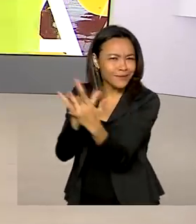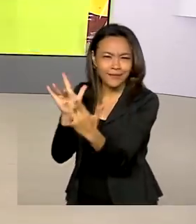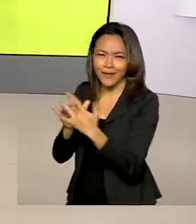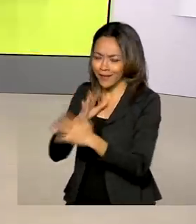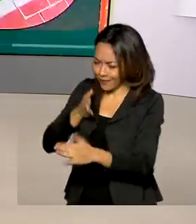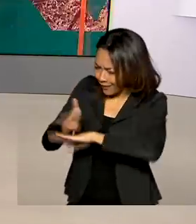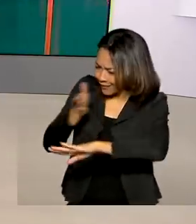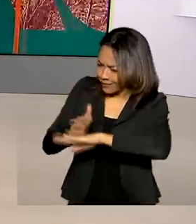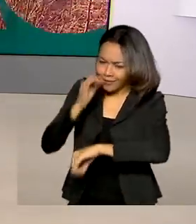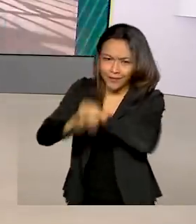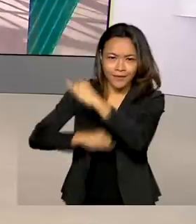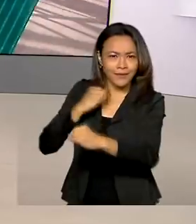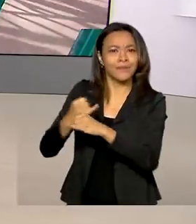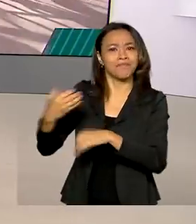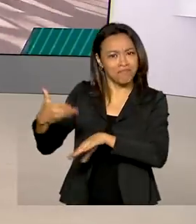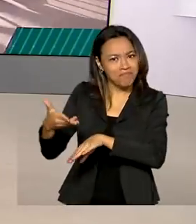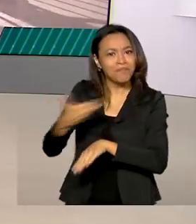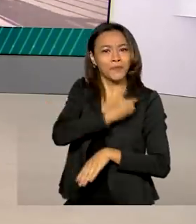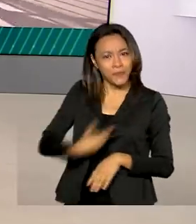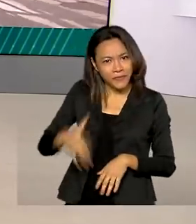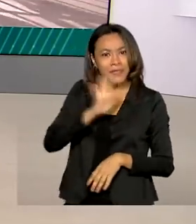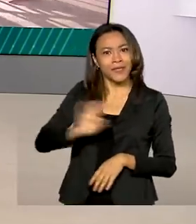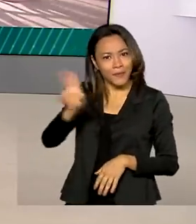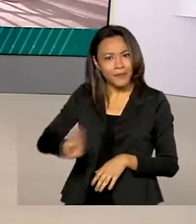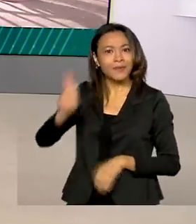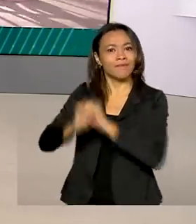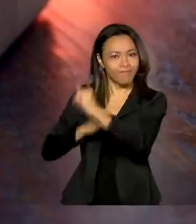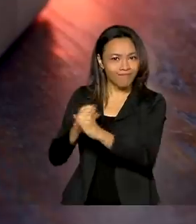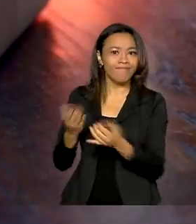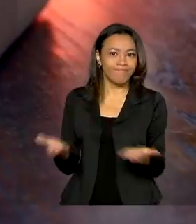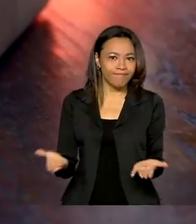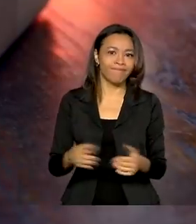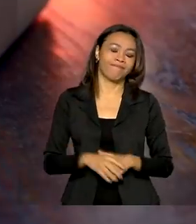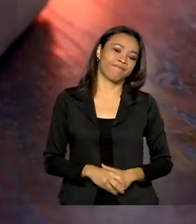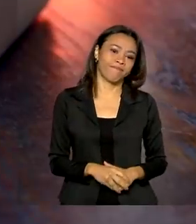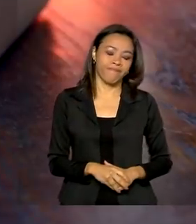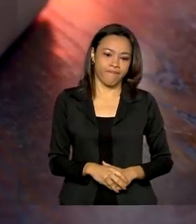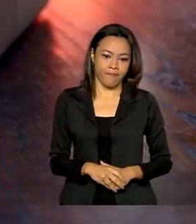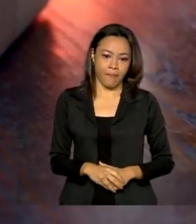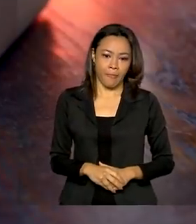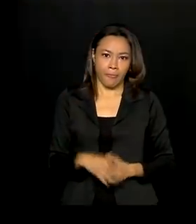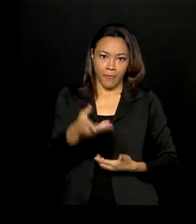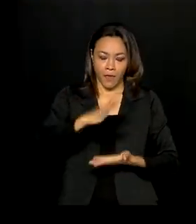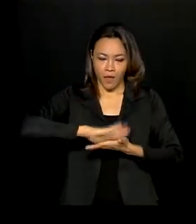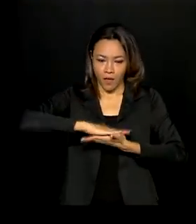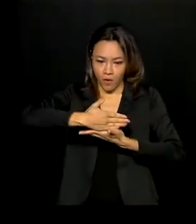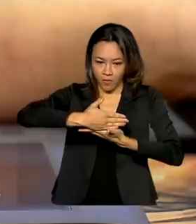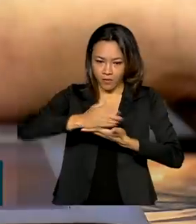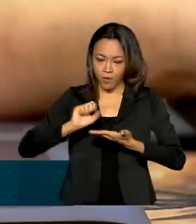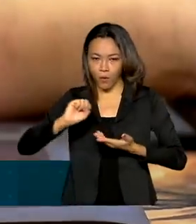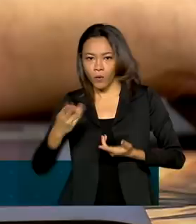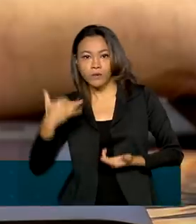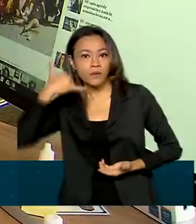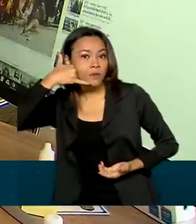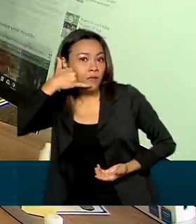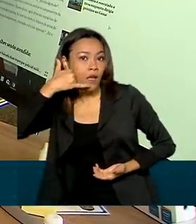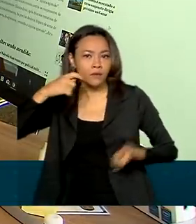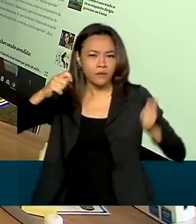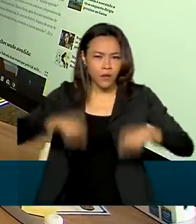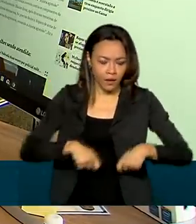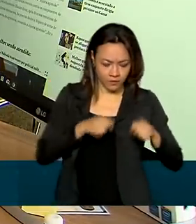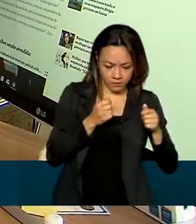com acesso a serviços do governo federal pela internet. Com um computador ou celular, dá para trabalhar,